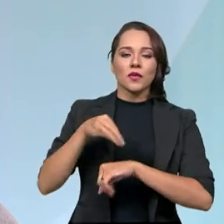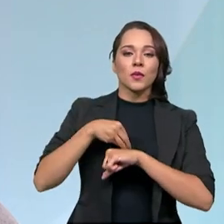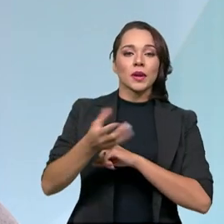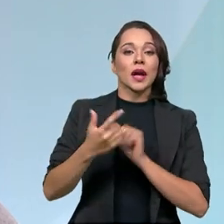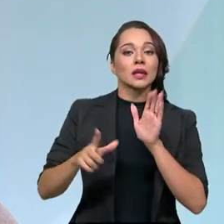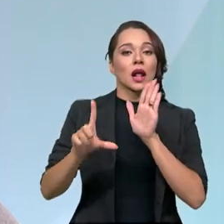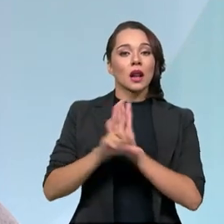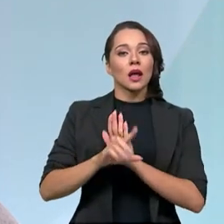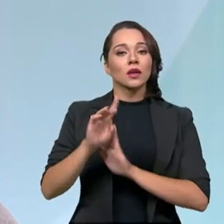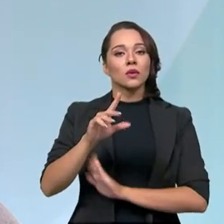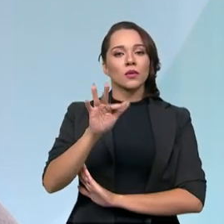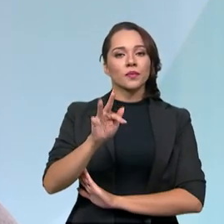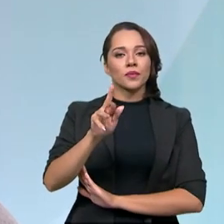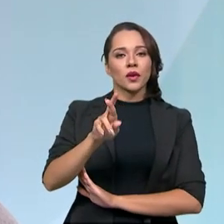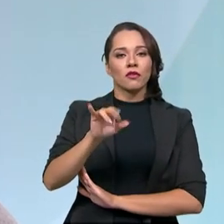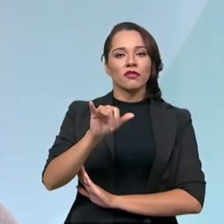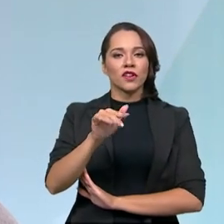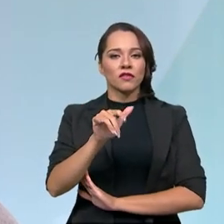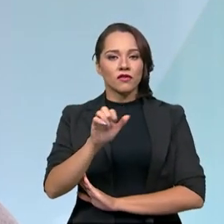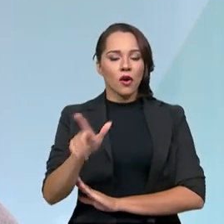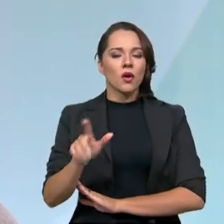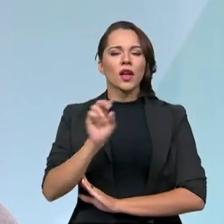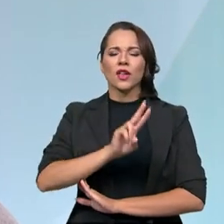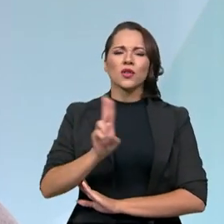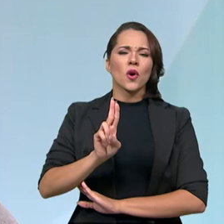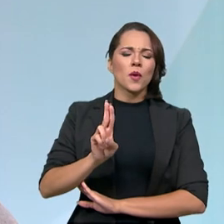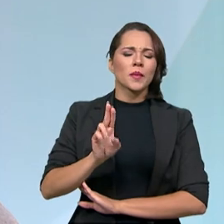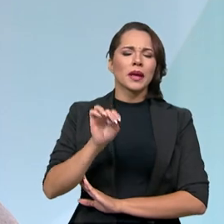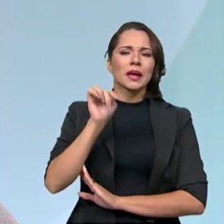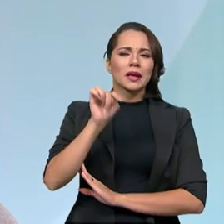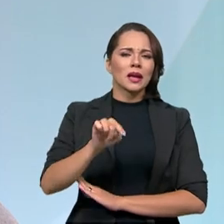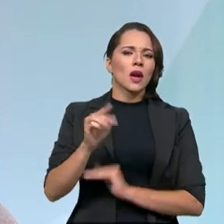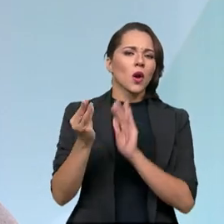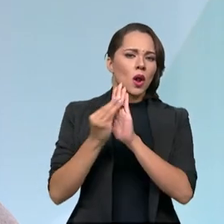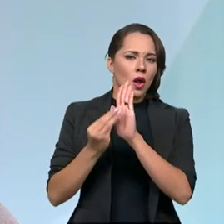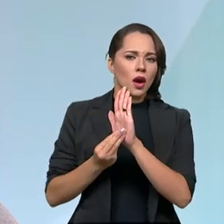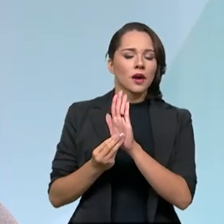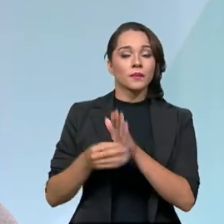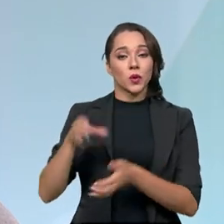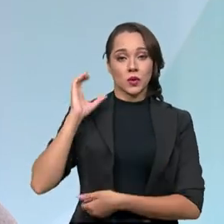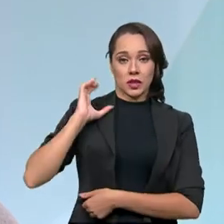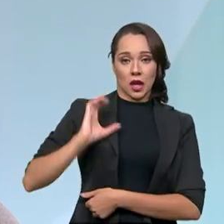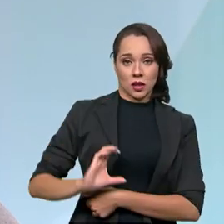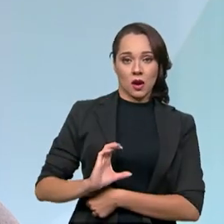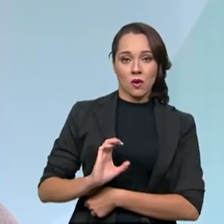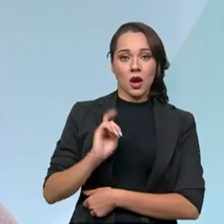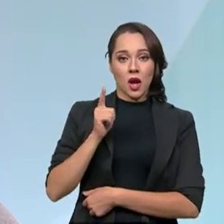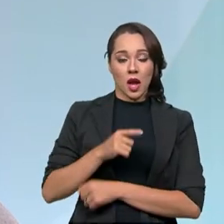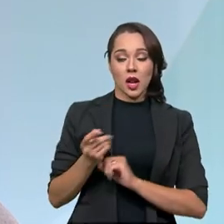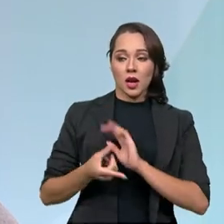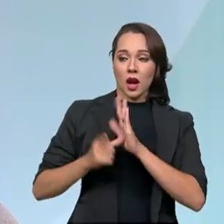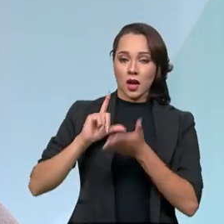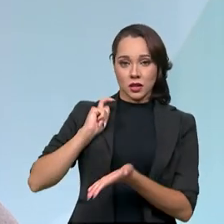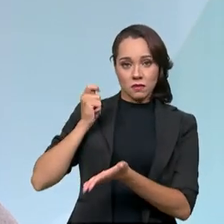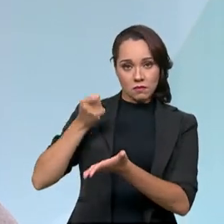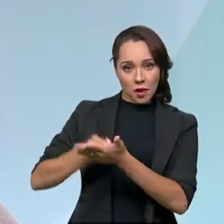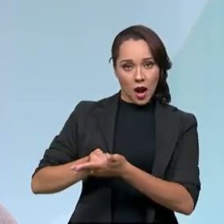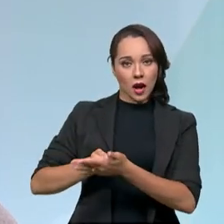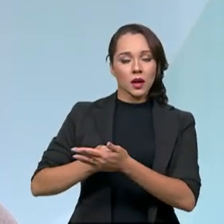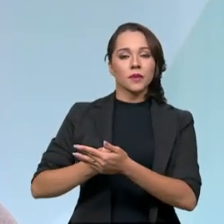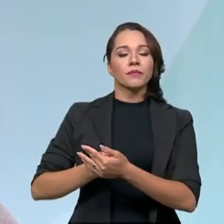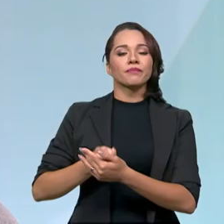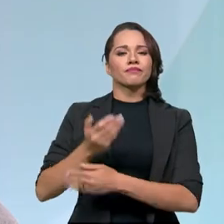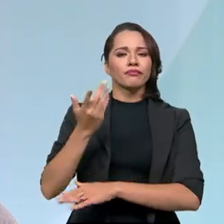lei que trata do free flow, que é do termo em inglês, que exatamente prevê isso, o cidadão, então, ele faz um pré-pagamento e ele